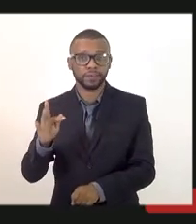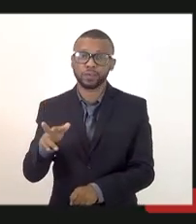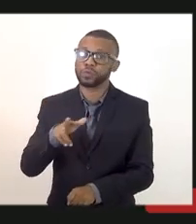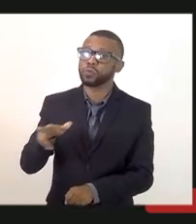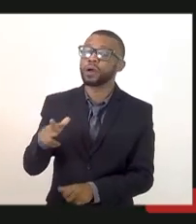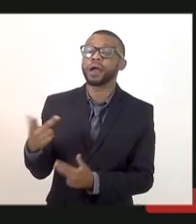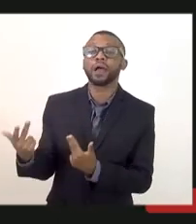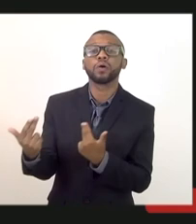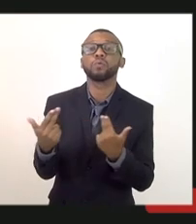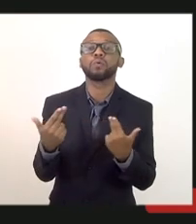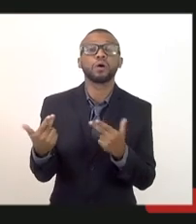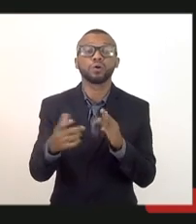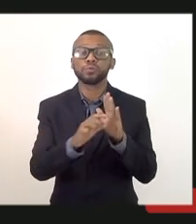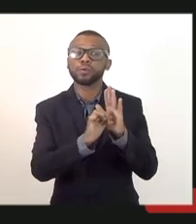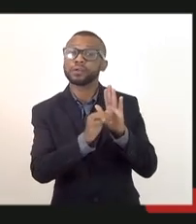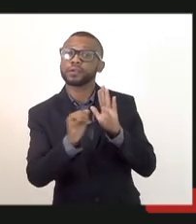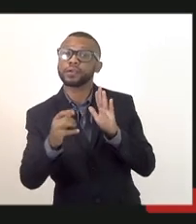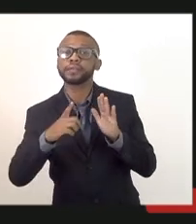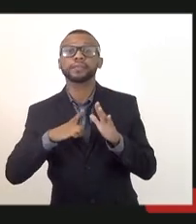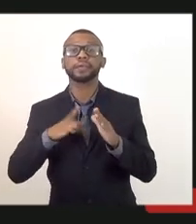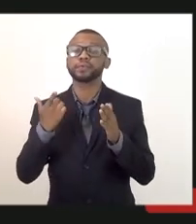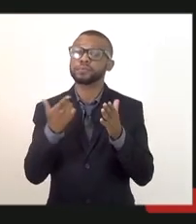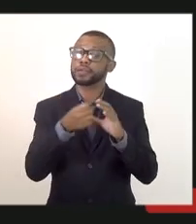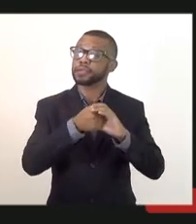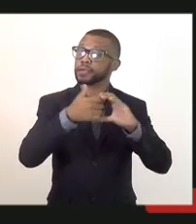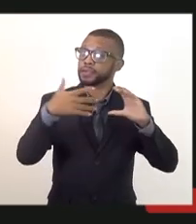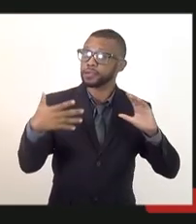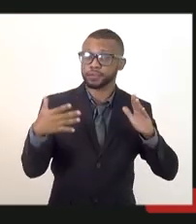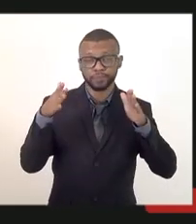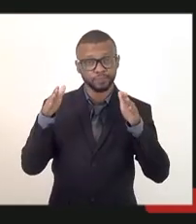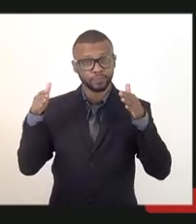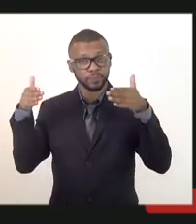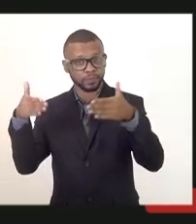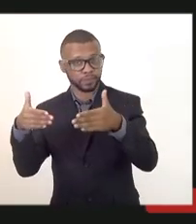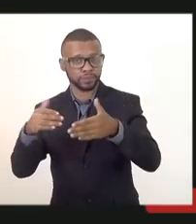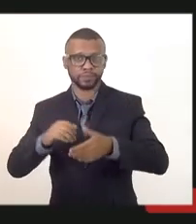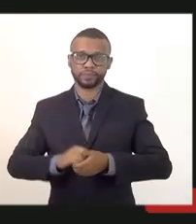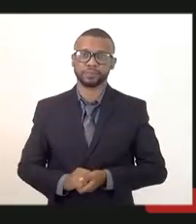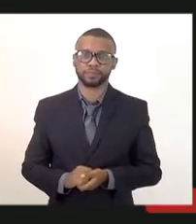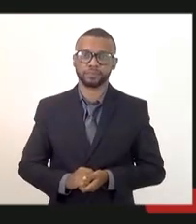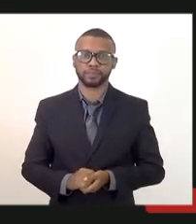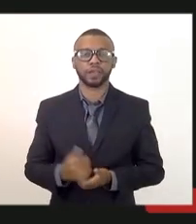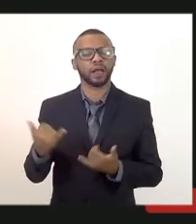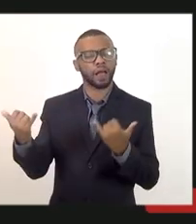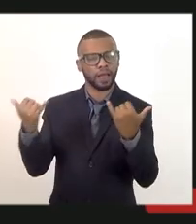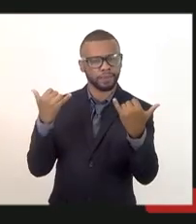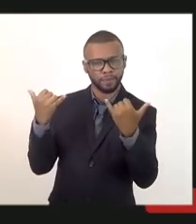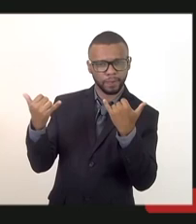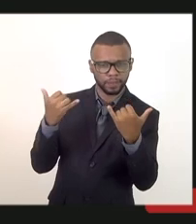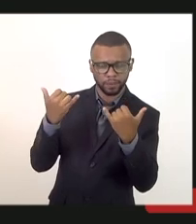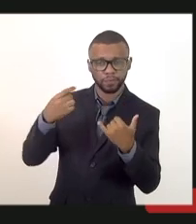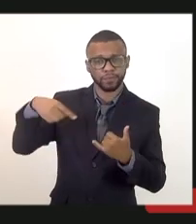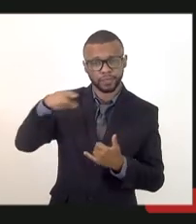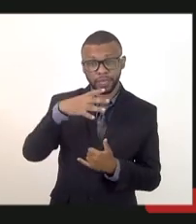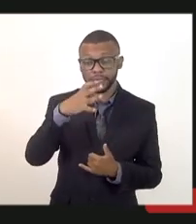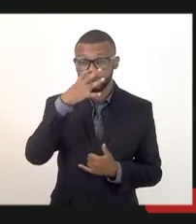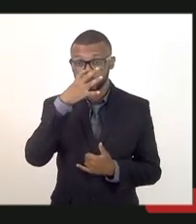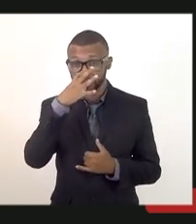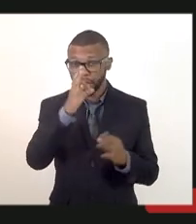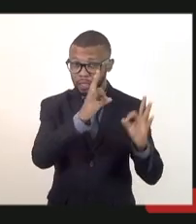edital ele tem suas particularidades vou informar só para quem está nos assistindo e não sabe disso por exemplo